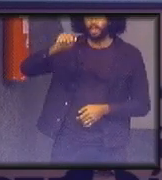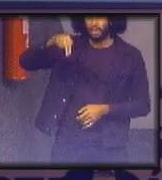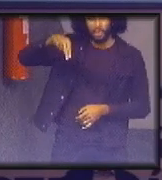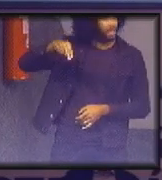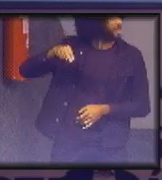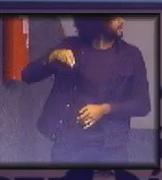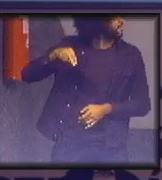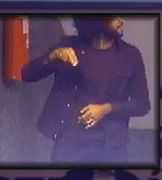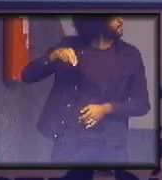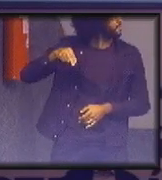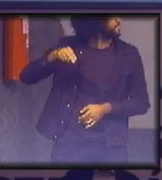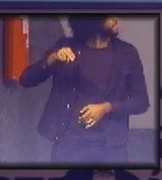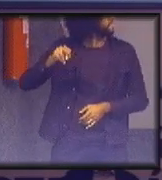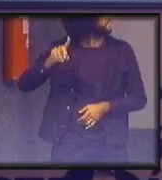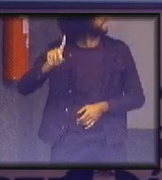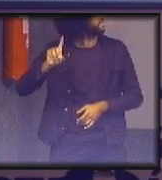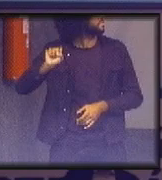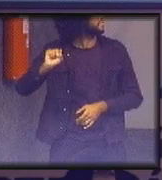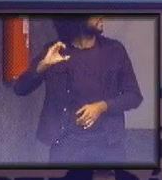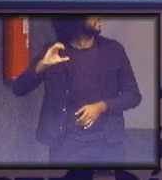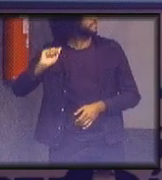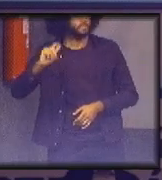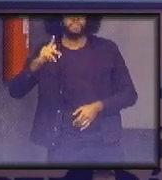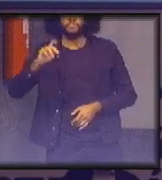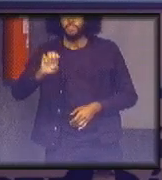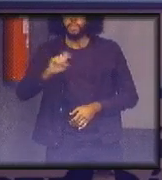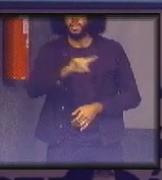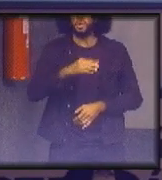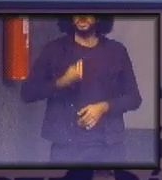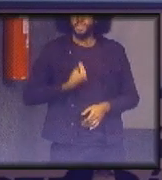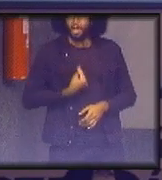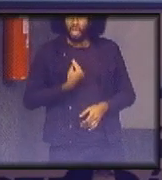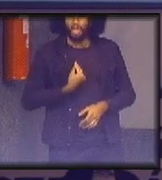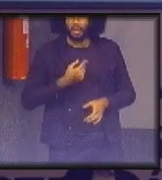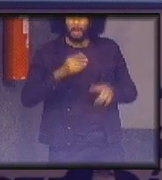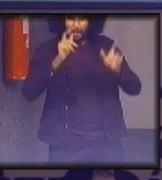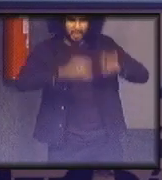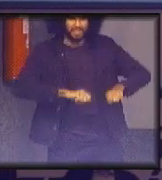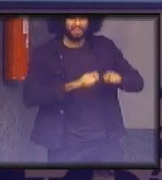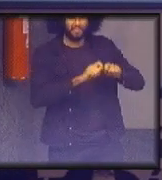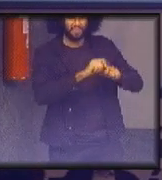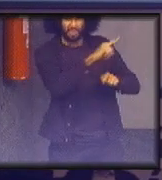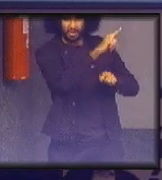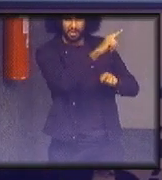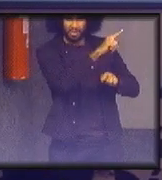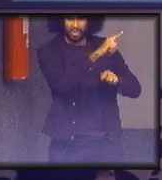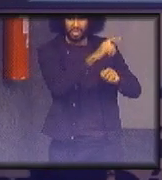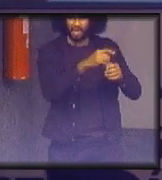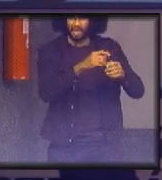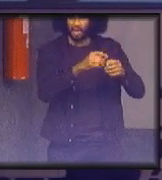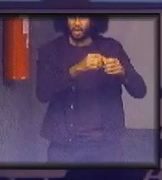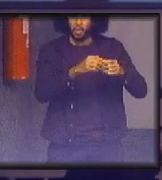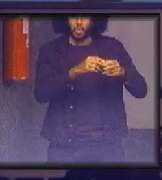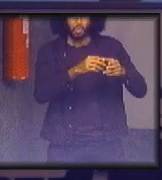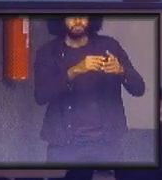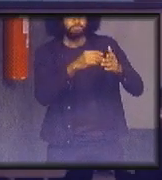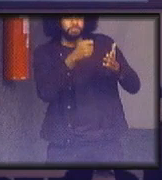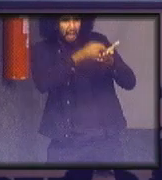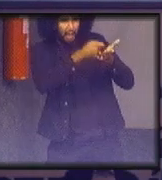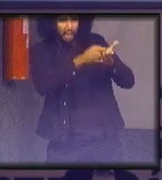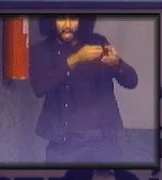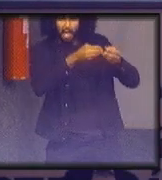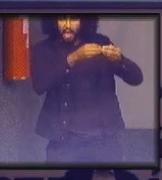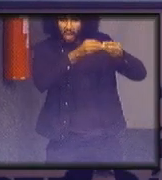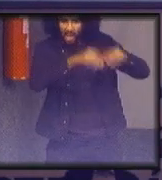vida diária não é capaz de fazer com que os regimes se rompam e se modifiquem